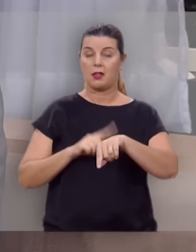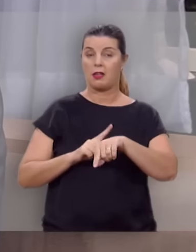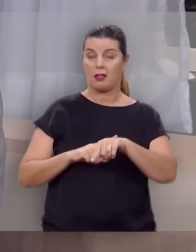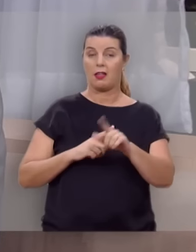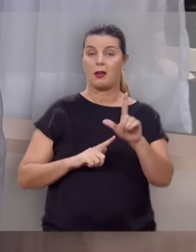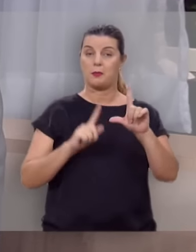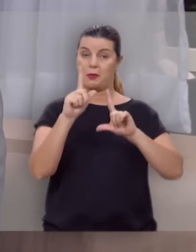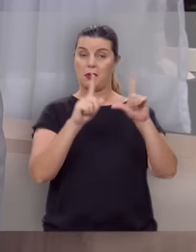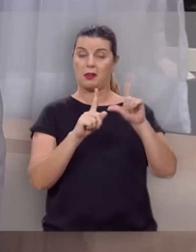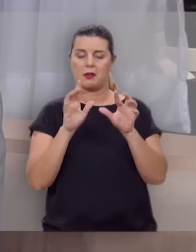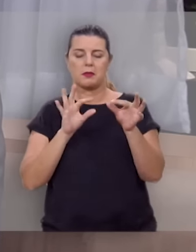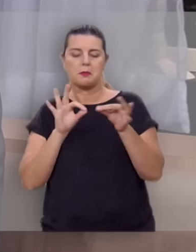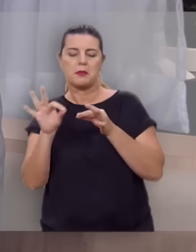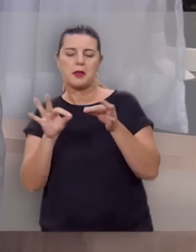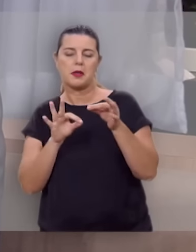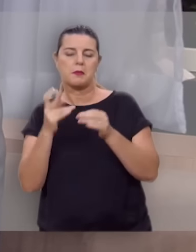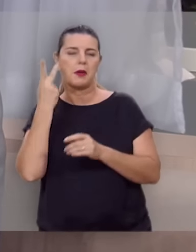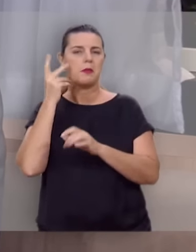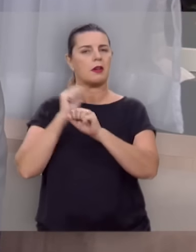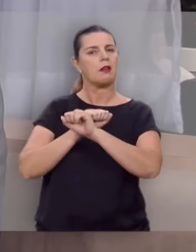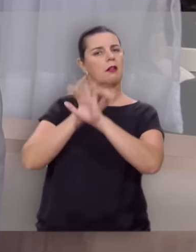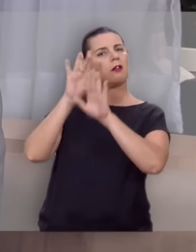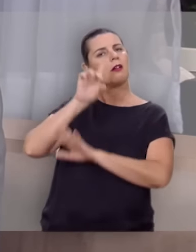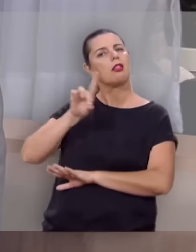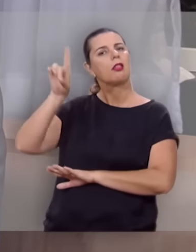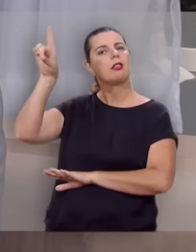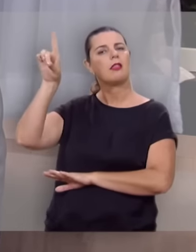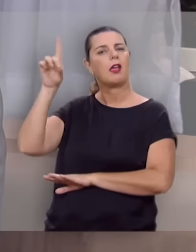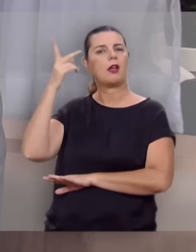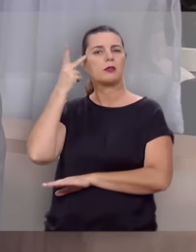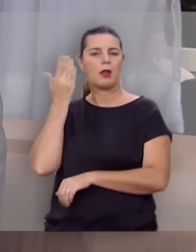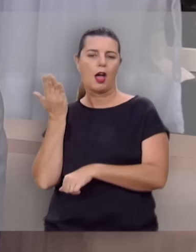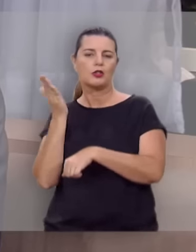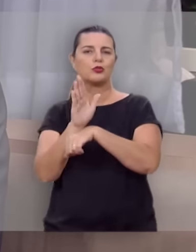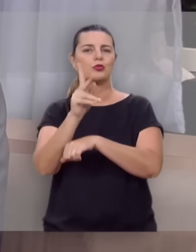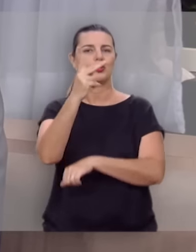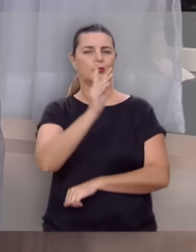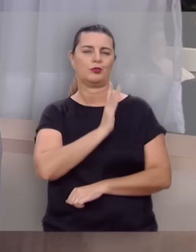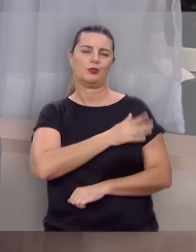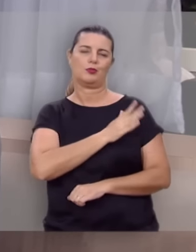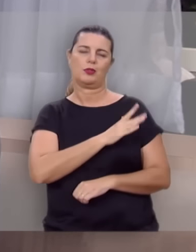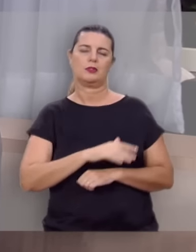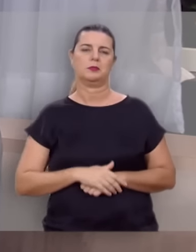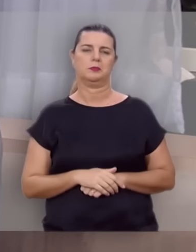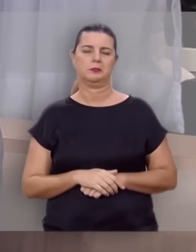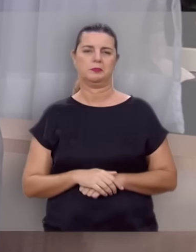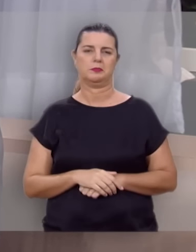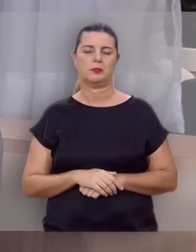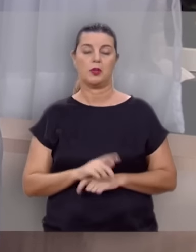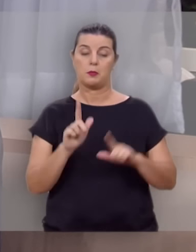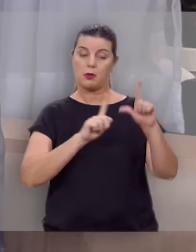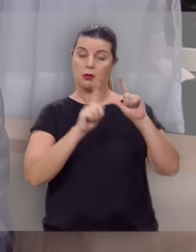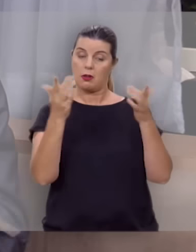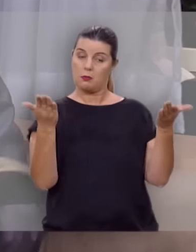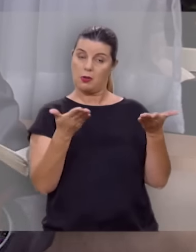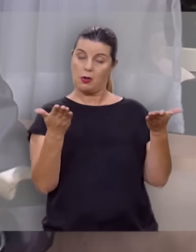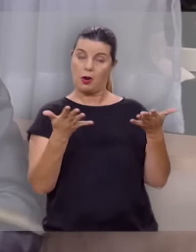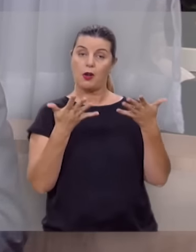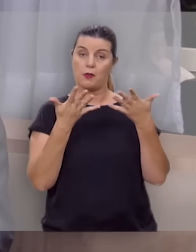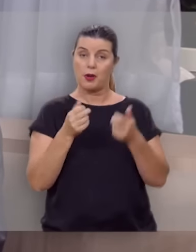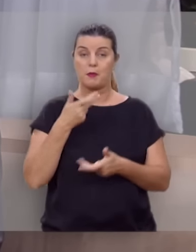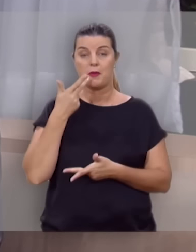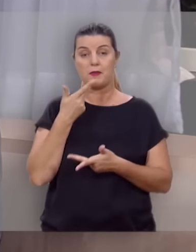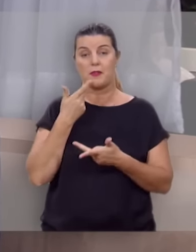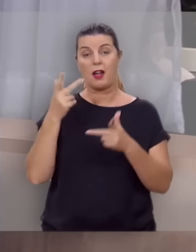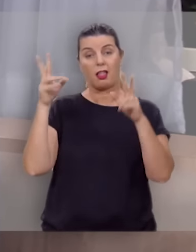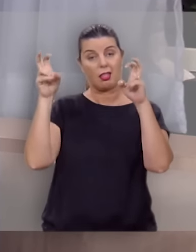porque este programa é preparado para a glória de Deus e para edificar o seu coração. No programa